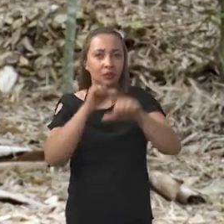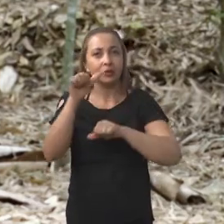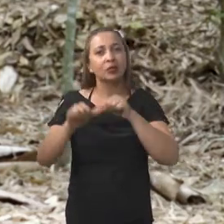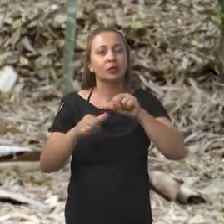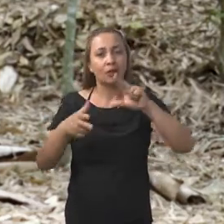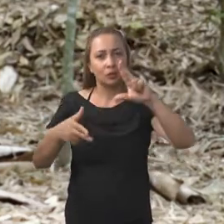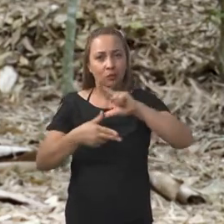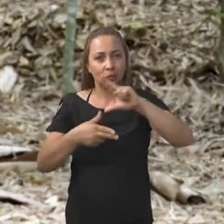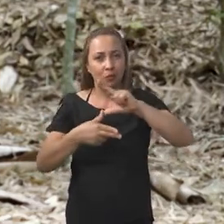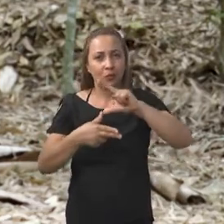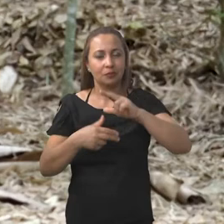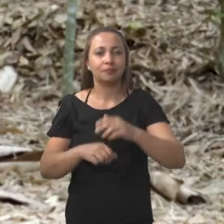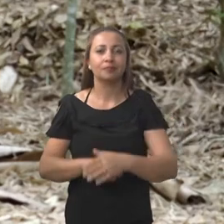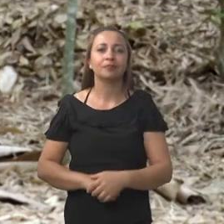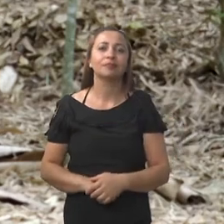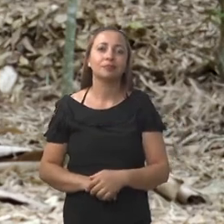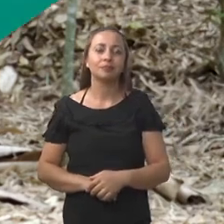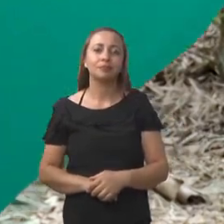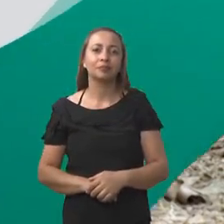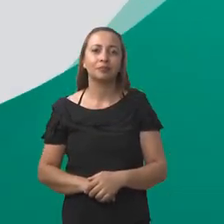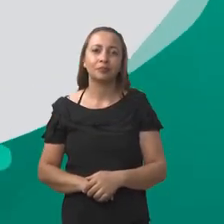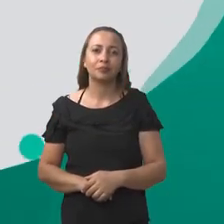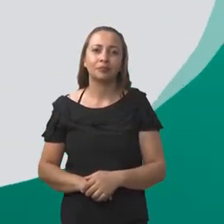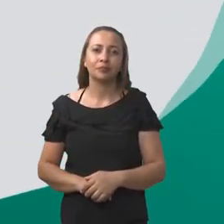na Universidade Federal da Bahia.